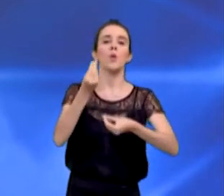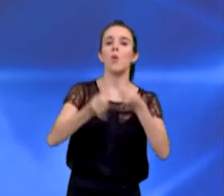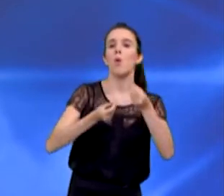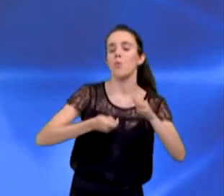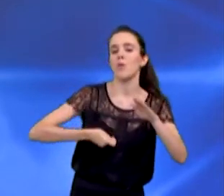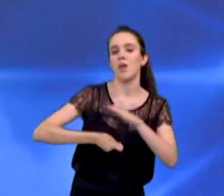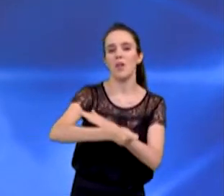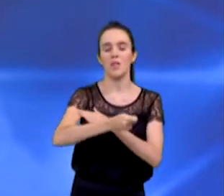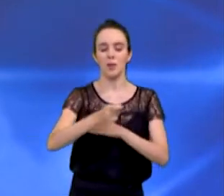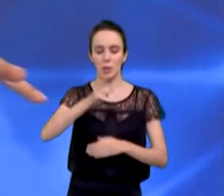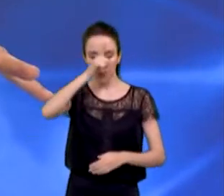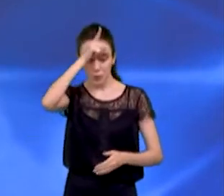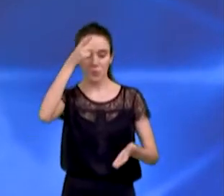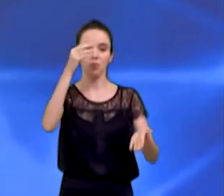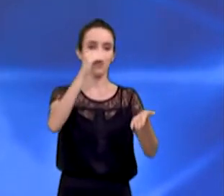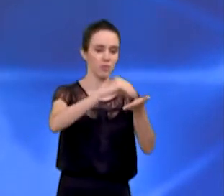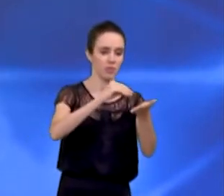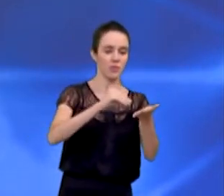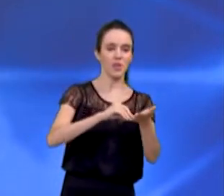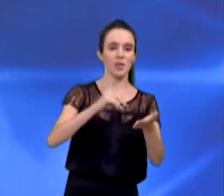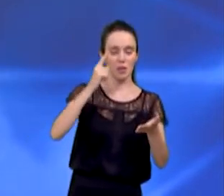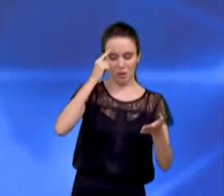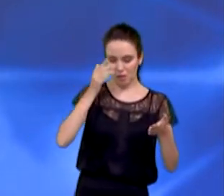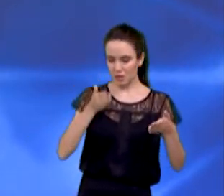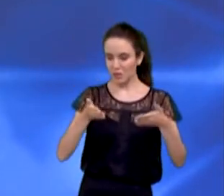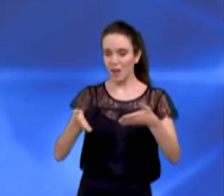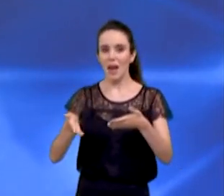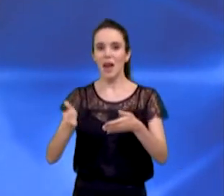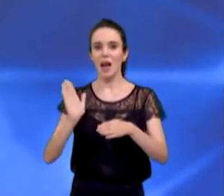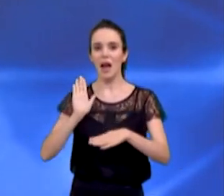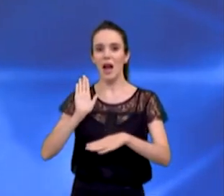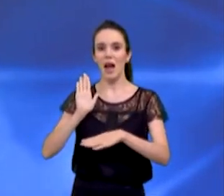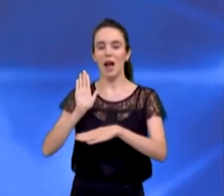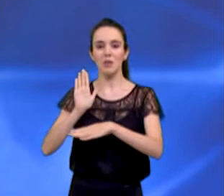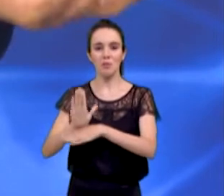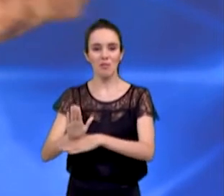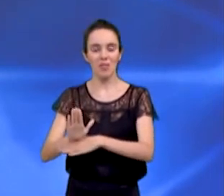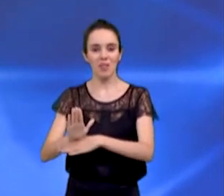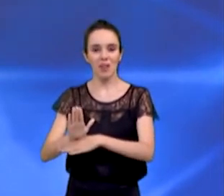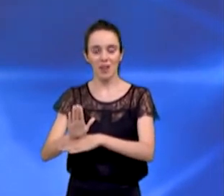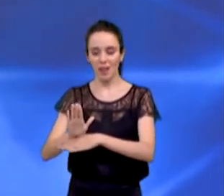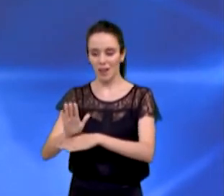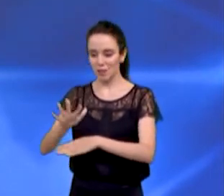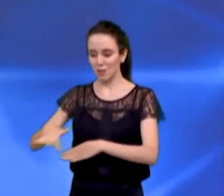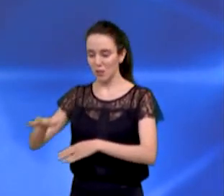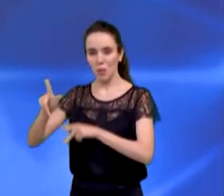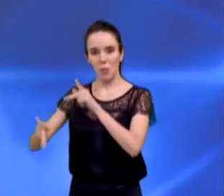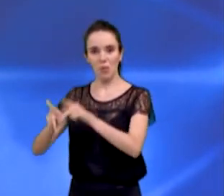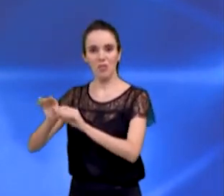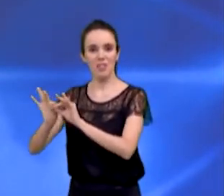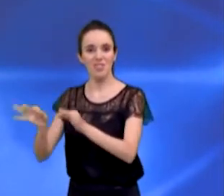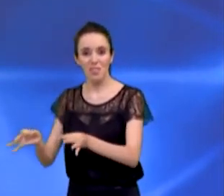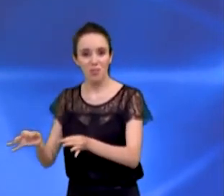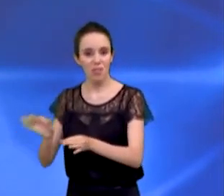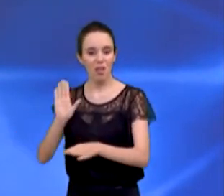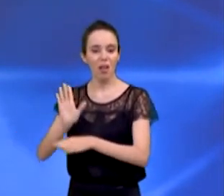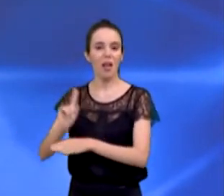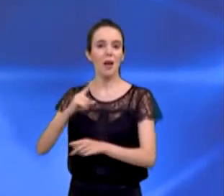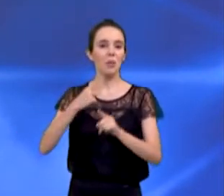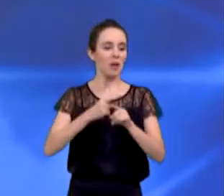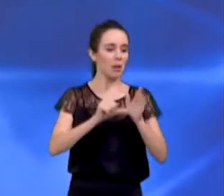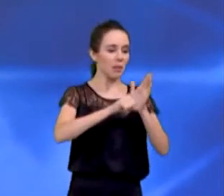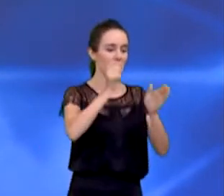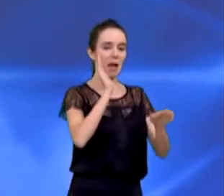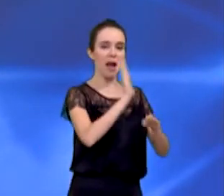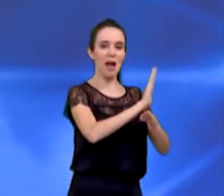da prefeitura. E vai caminhando em direção à periferia. Quando chega no meio do caminho, o dinheiro acabou. A periferia fica sem atendimento. Nós vamos